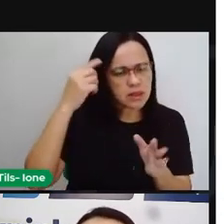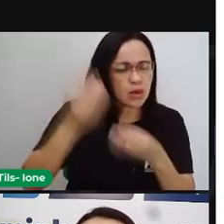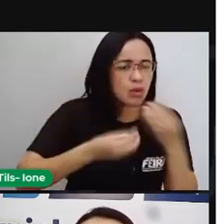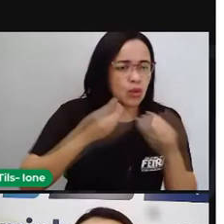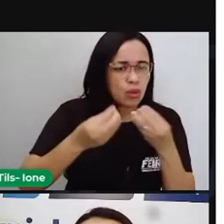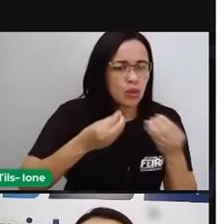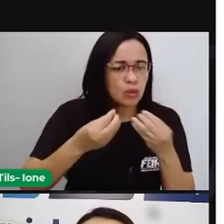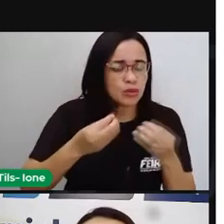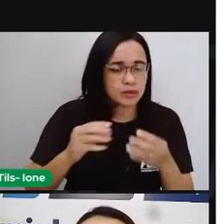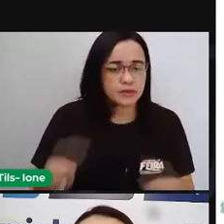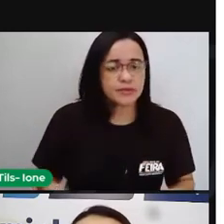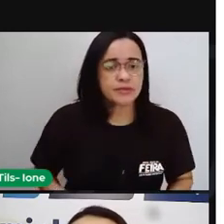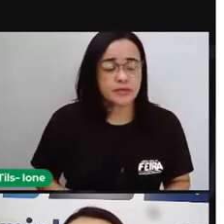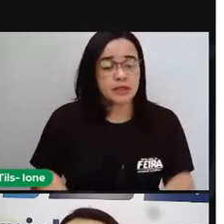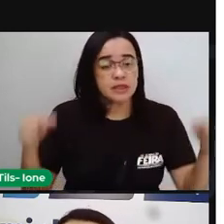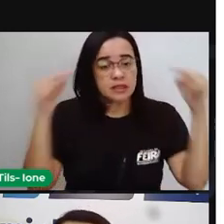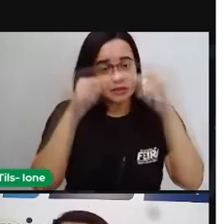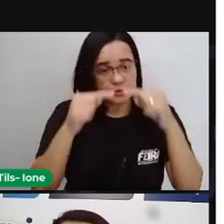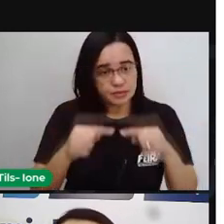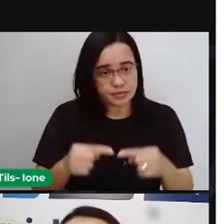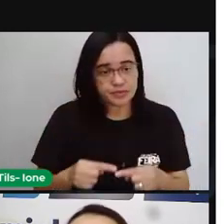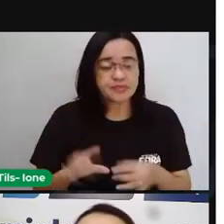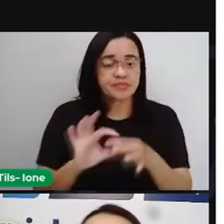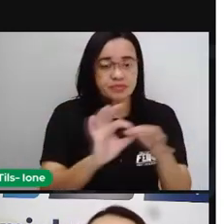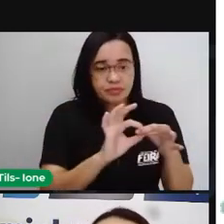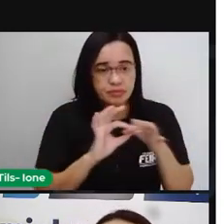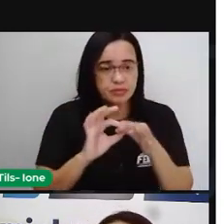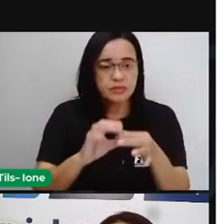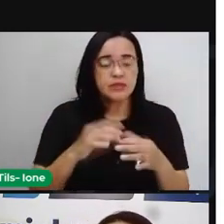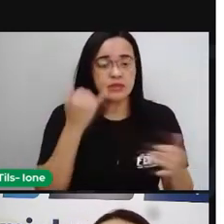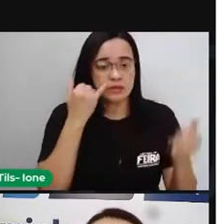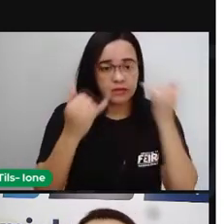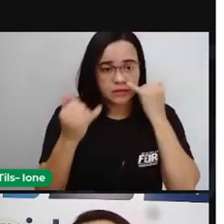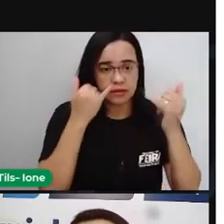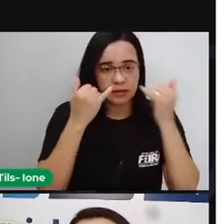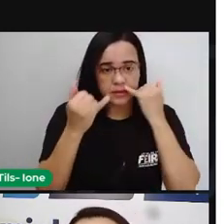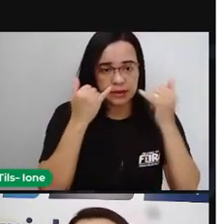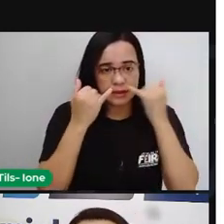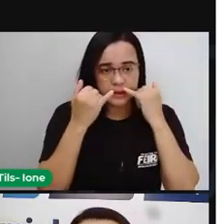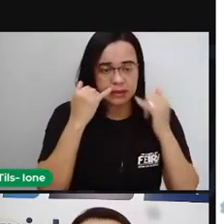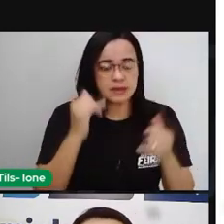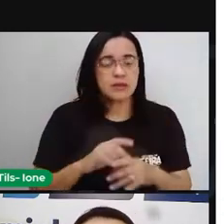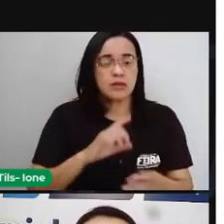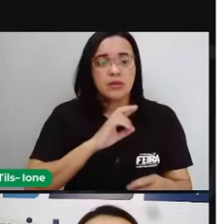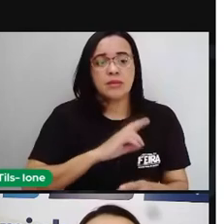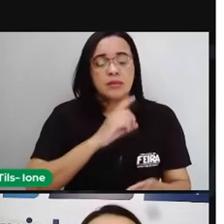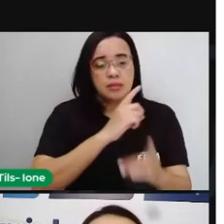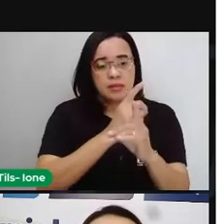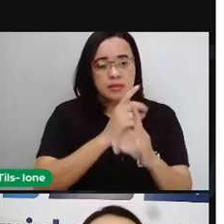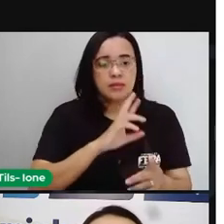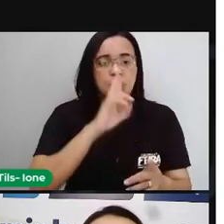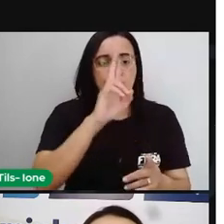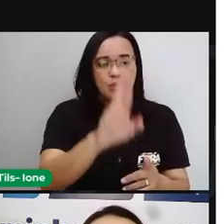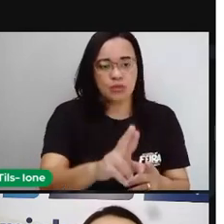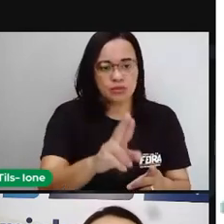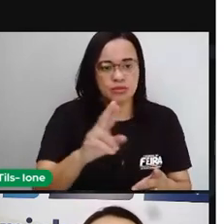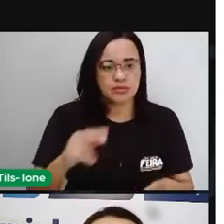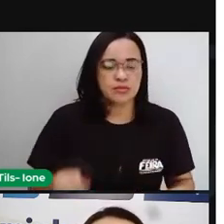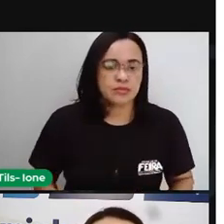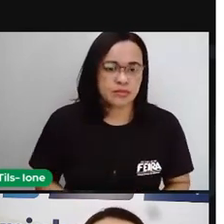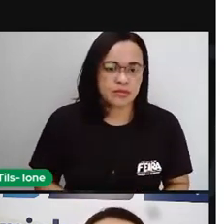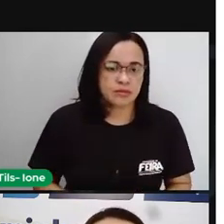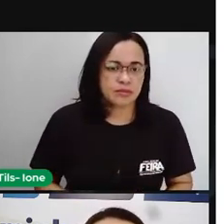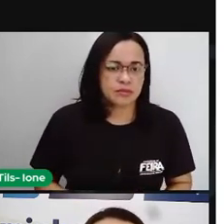também fazer aí a relação de uma informação com a outra pra gente chegar na resposta. Uma